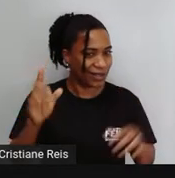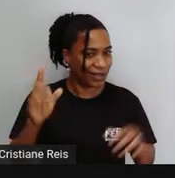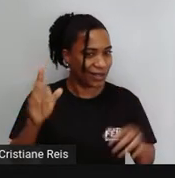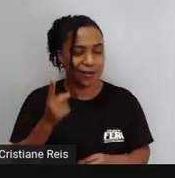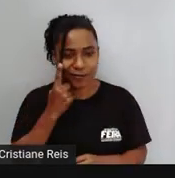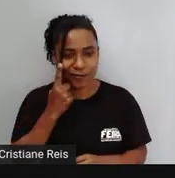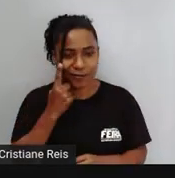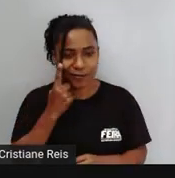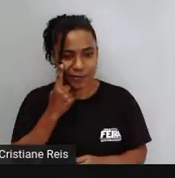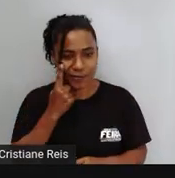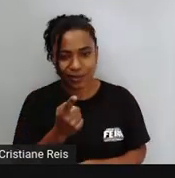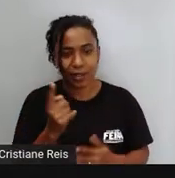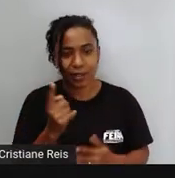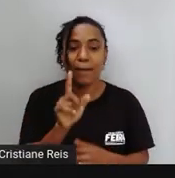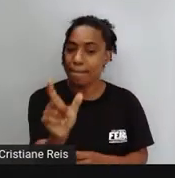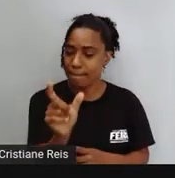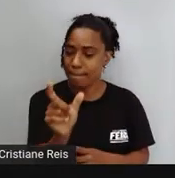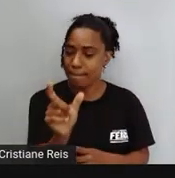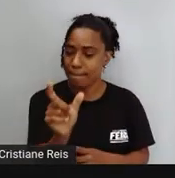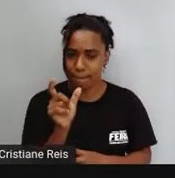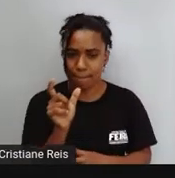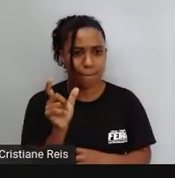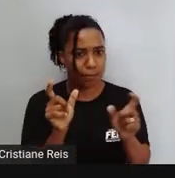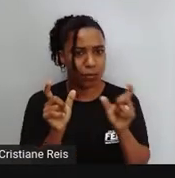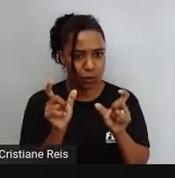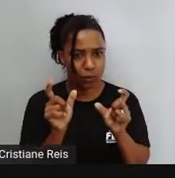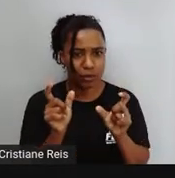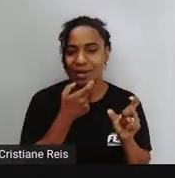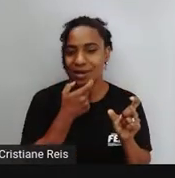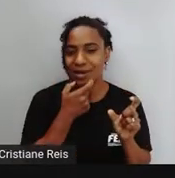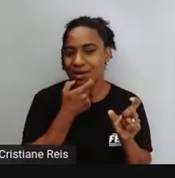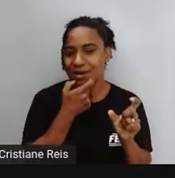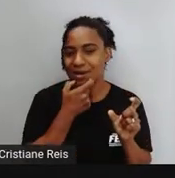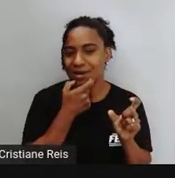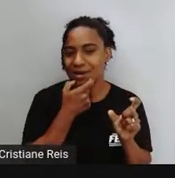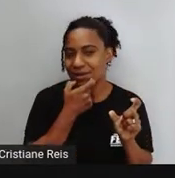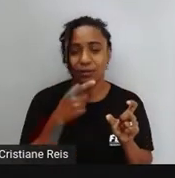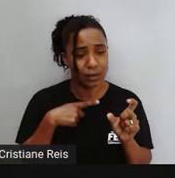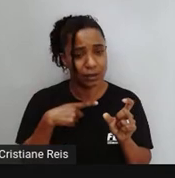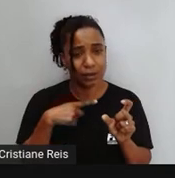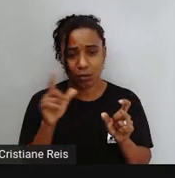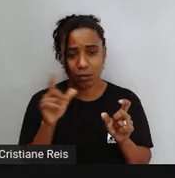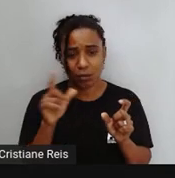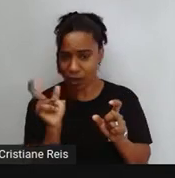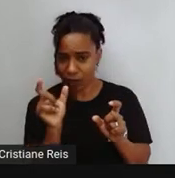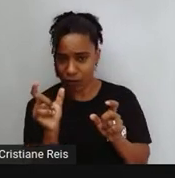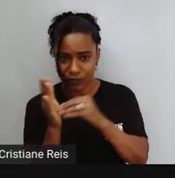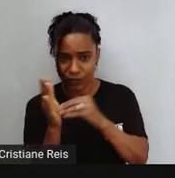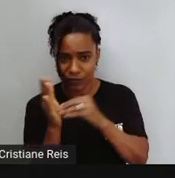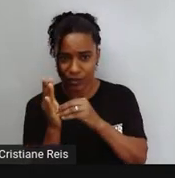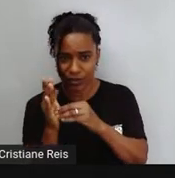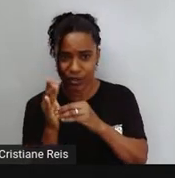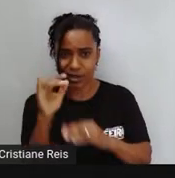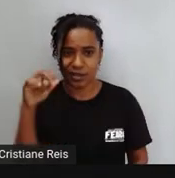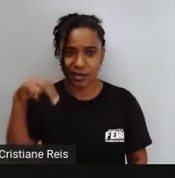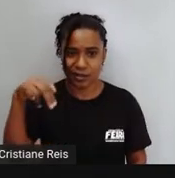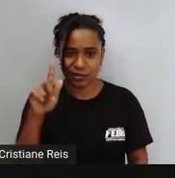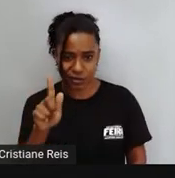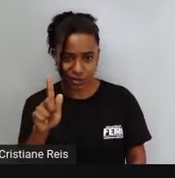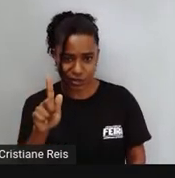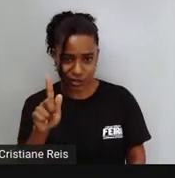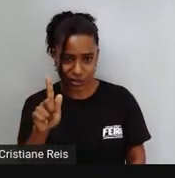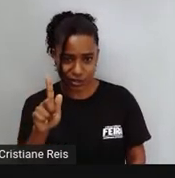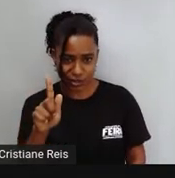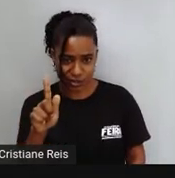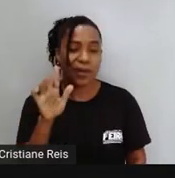palavras do inglês Que terminam com ing Mas não está no gerôndio Elas não estão na forma